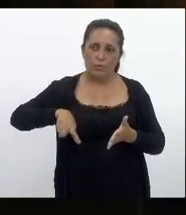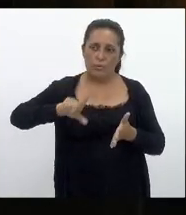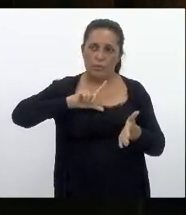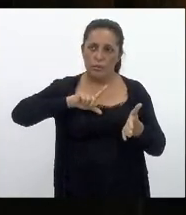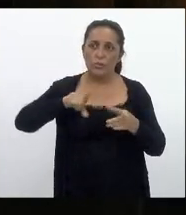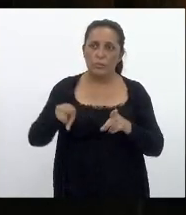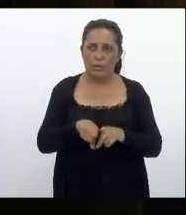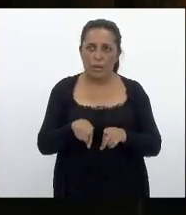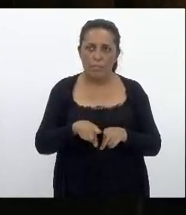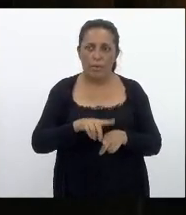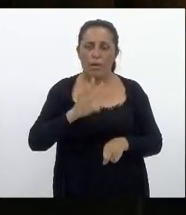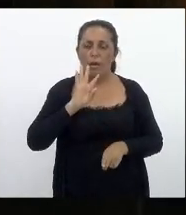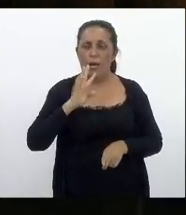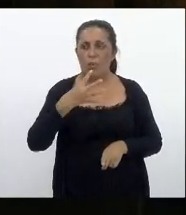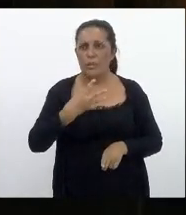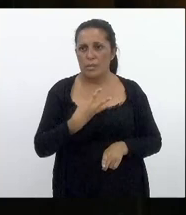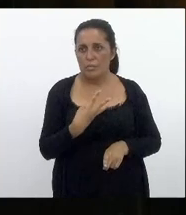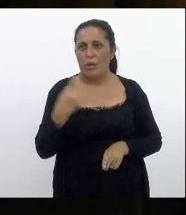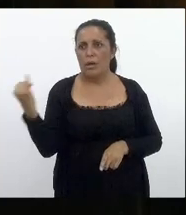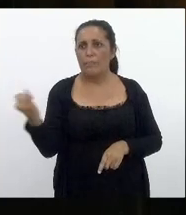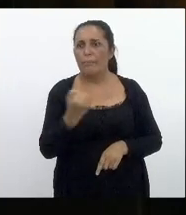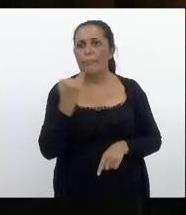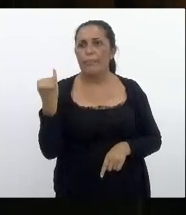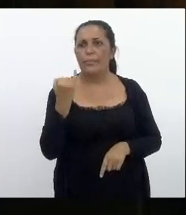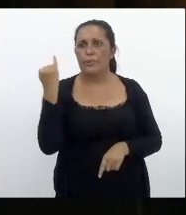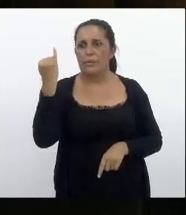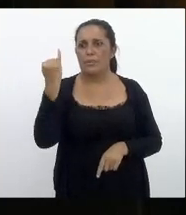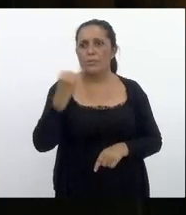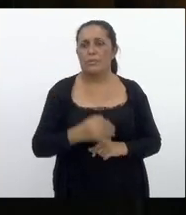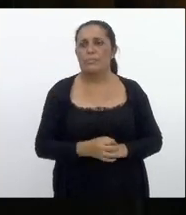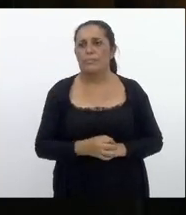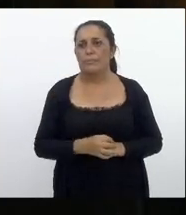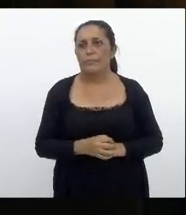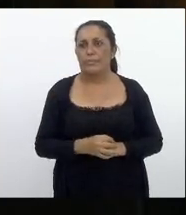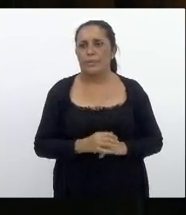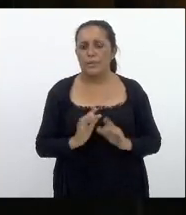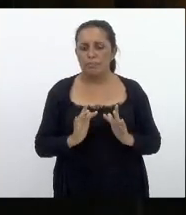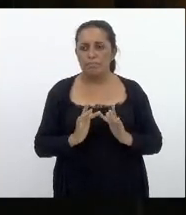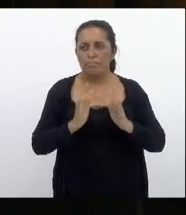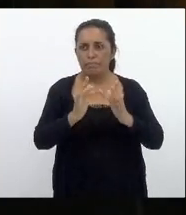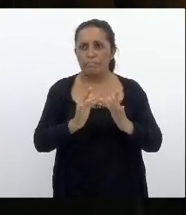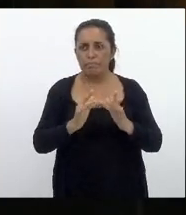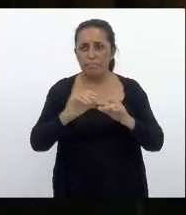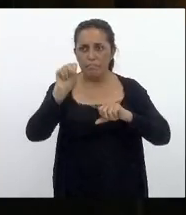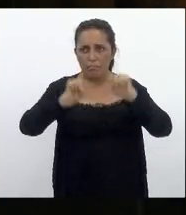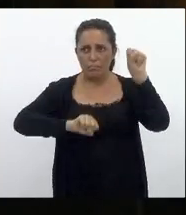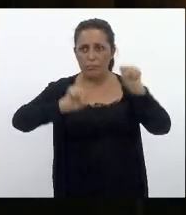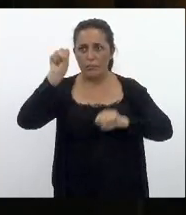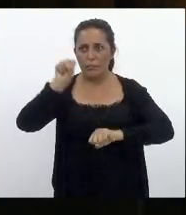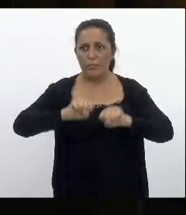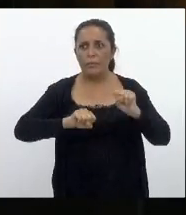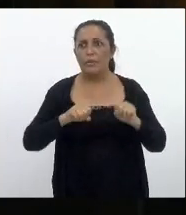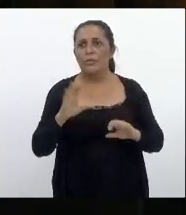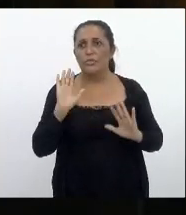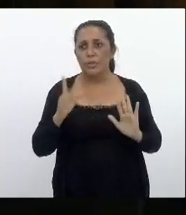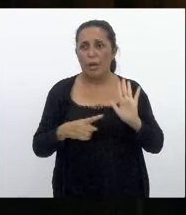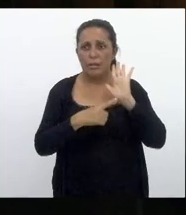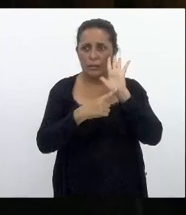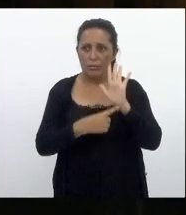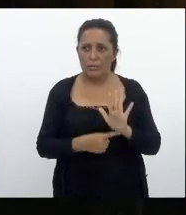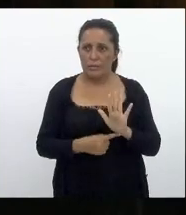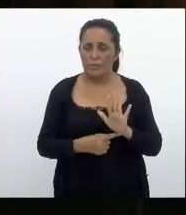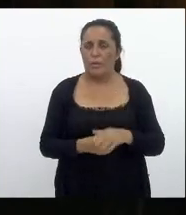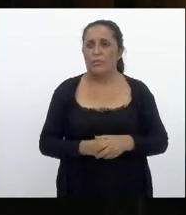também reconhecendo a importância deste parque industrial aqui já se manifestaram